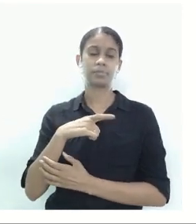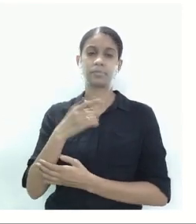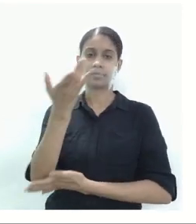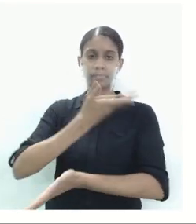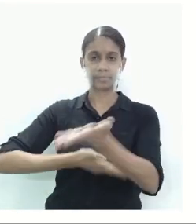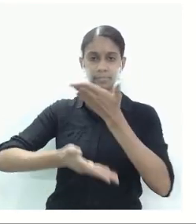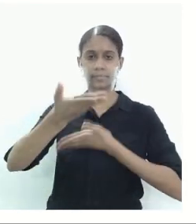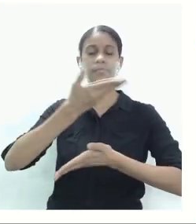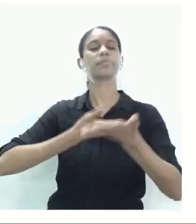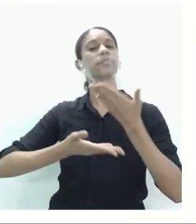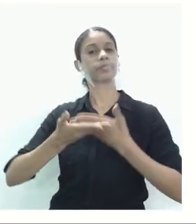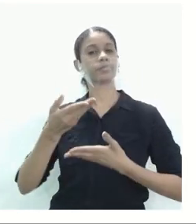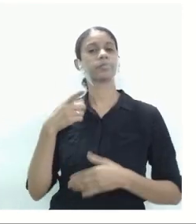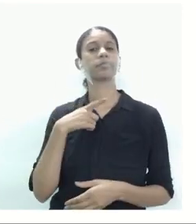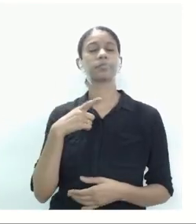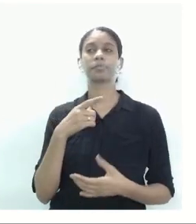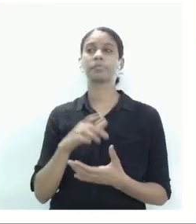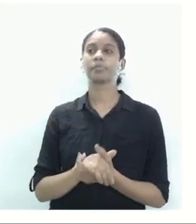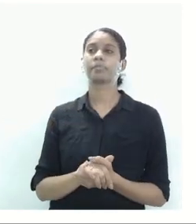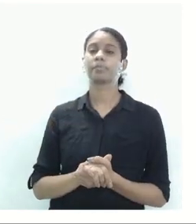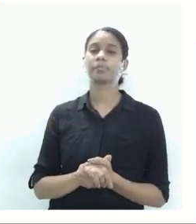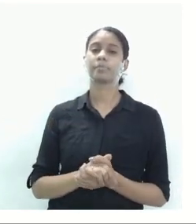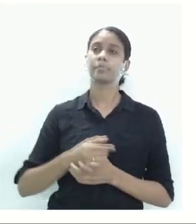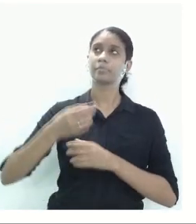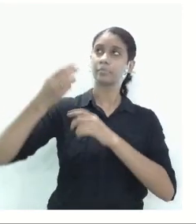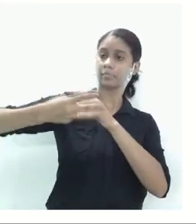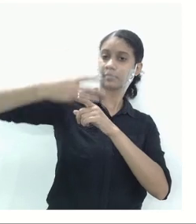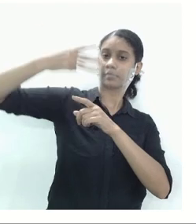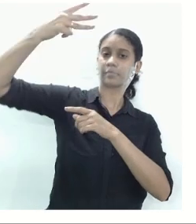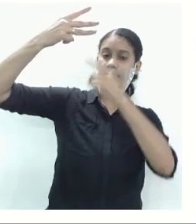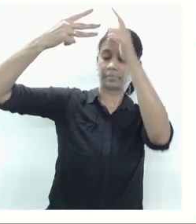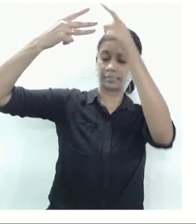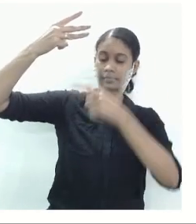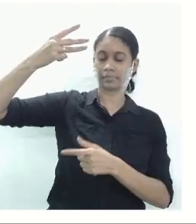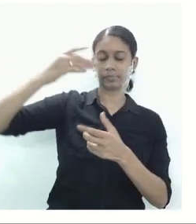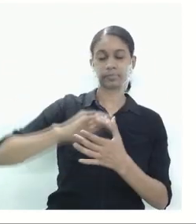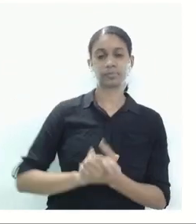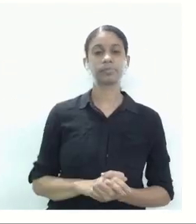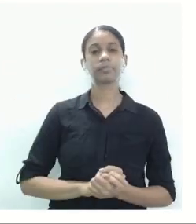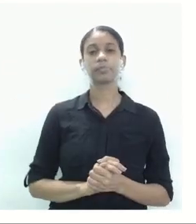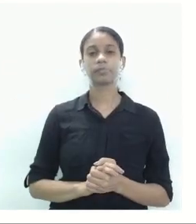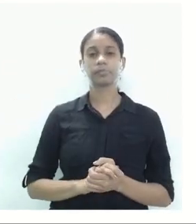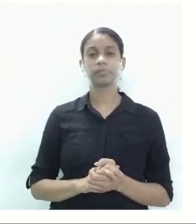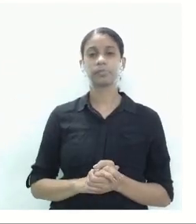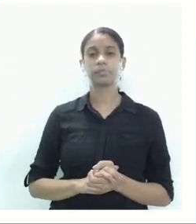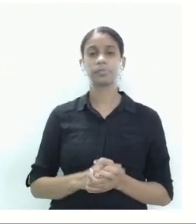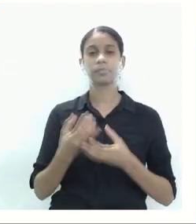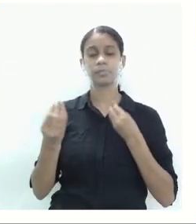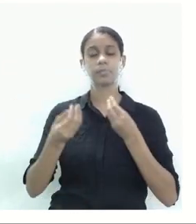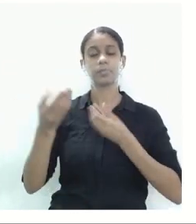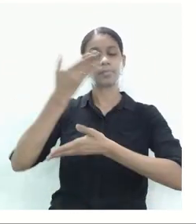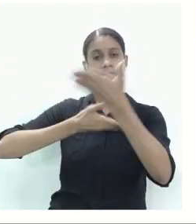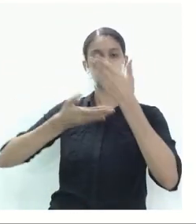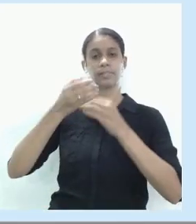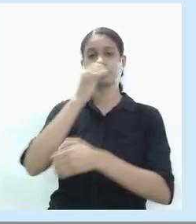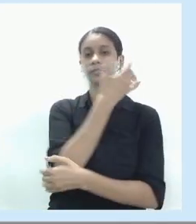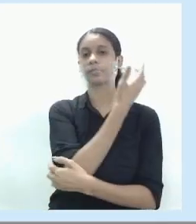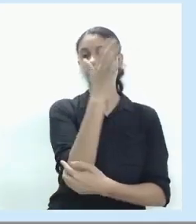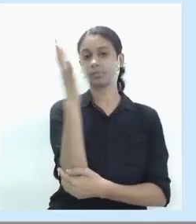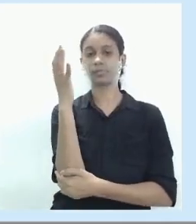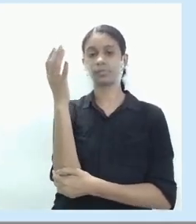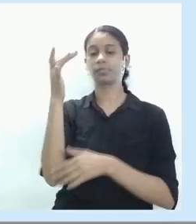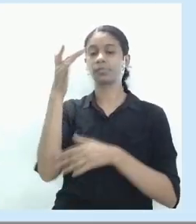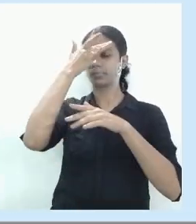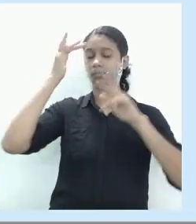atmosfera hidrosfera e biosfera e as questões climáticas e relações humanas e aí nós temos que ter um